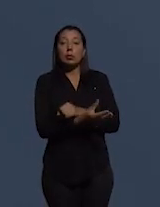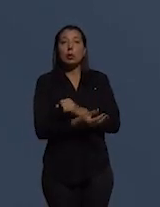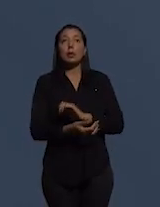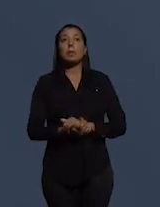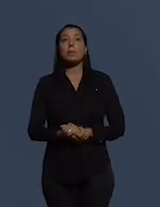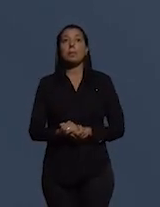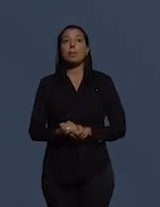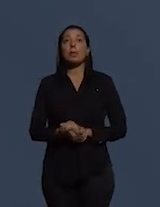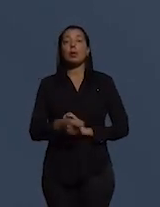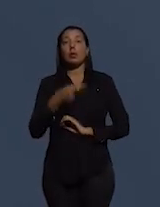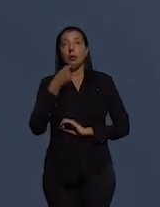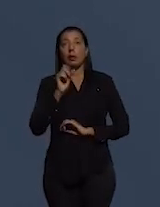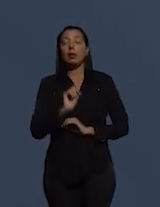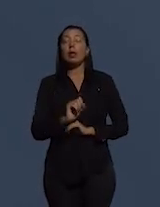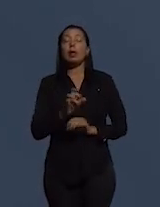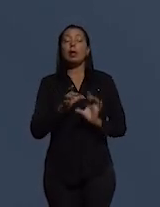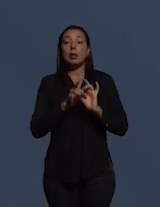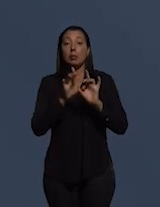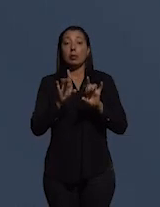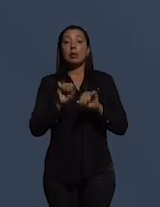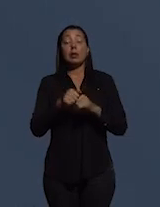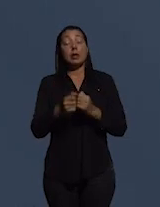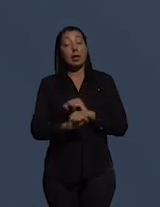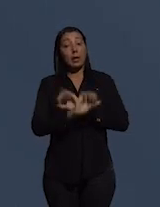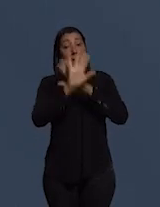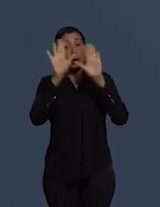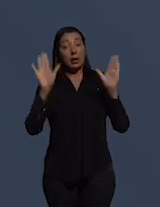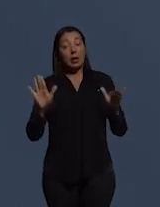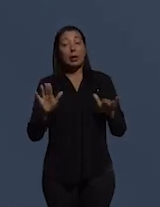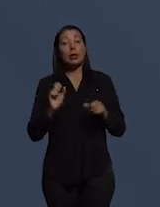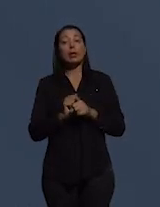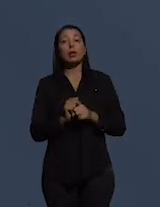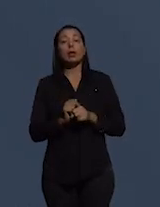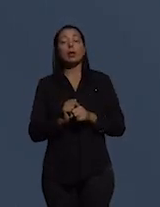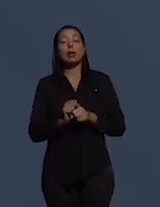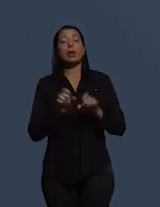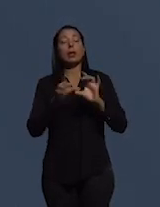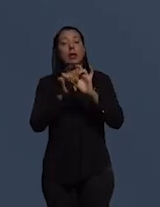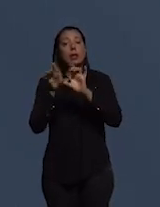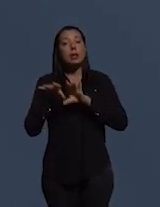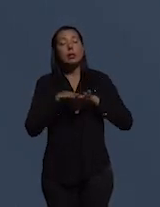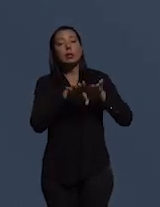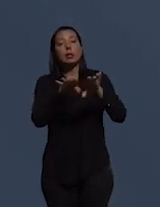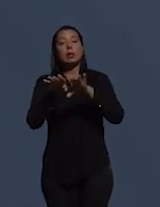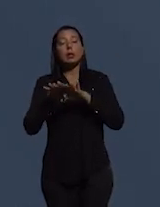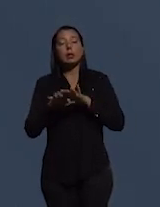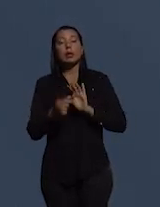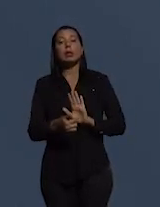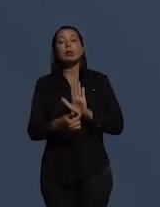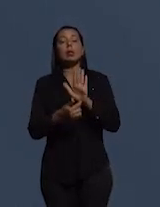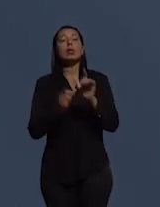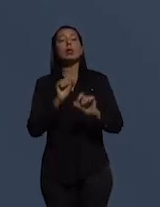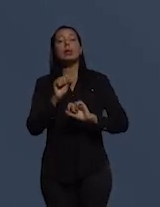uma palavra sobre democracia. claro que a democracia e transparência revelam